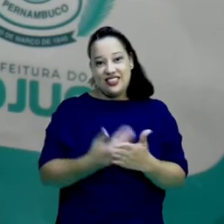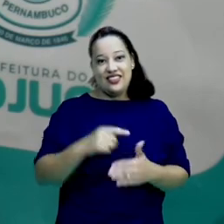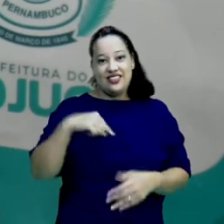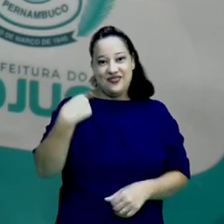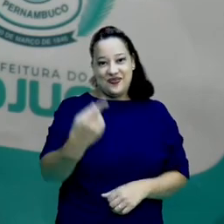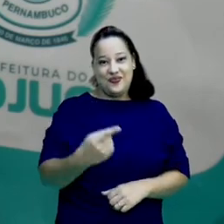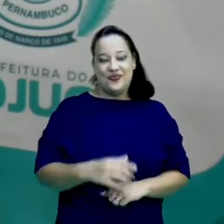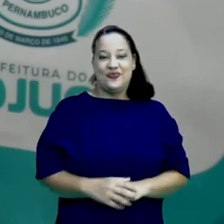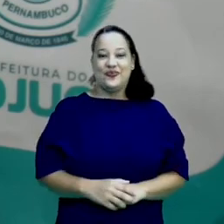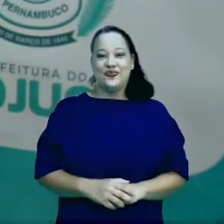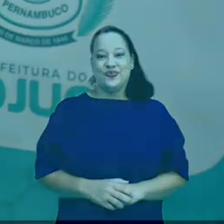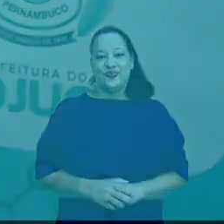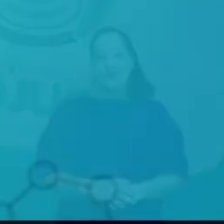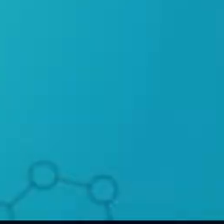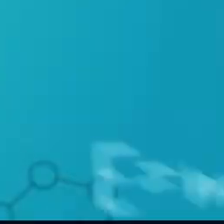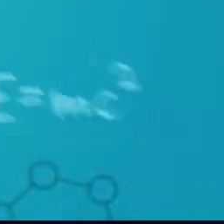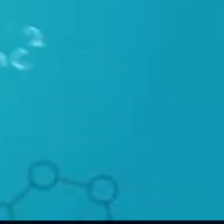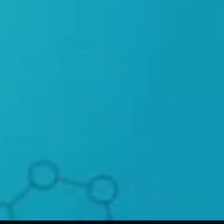aula.